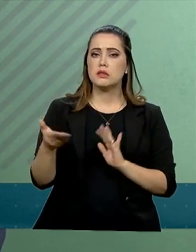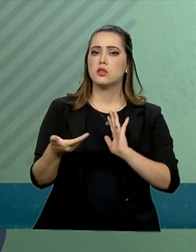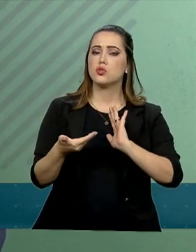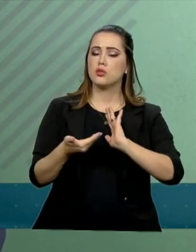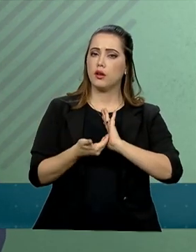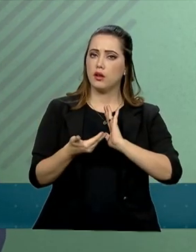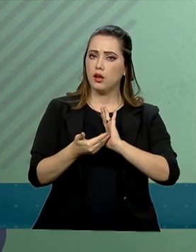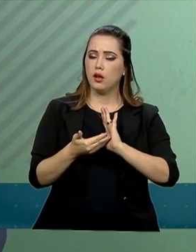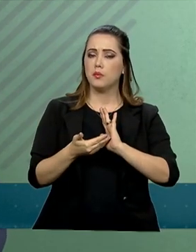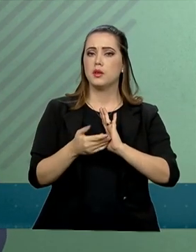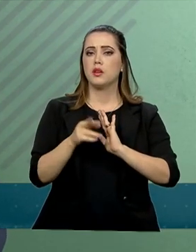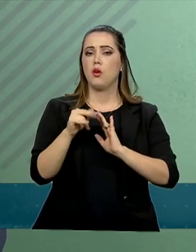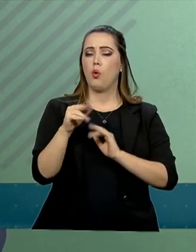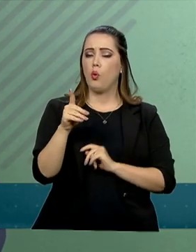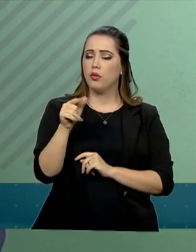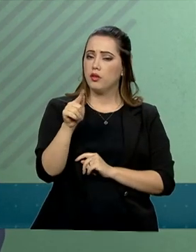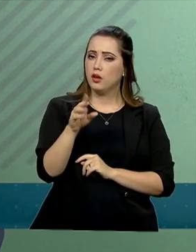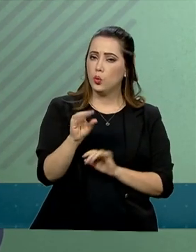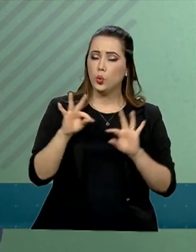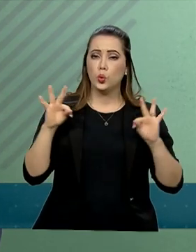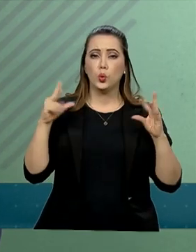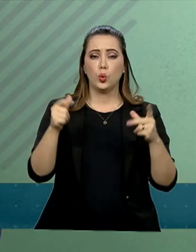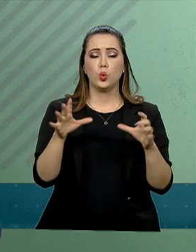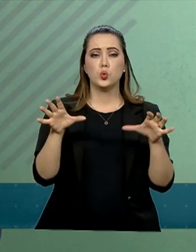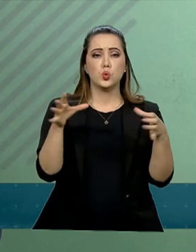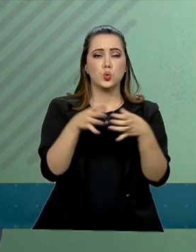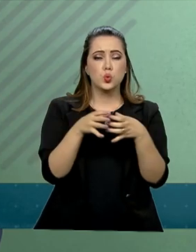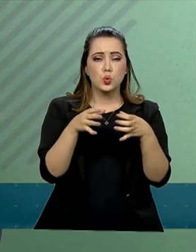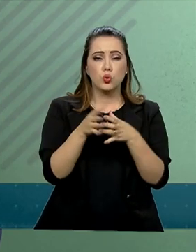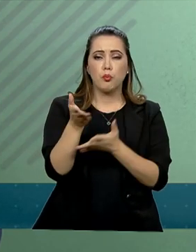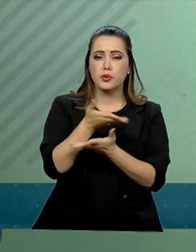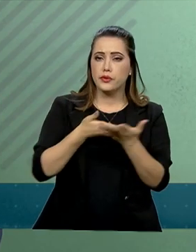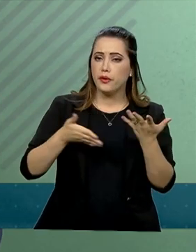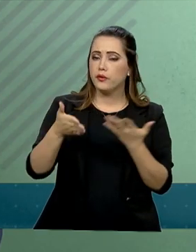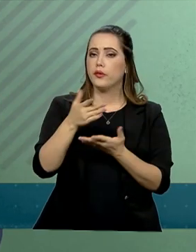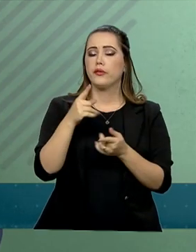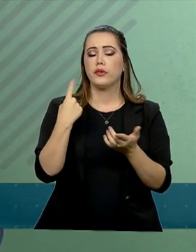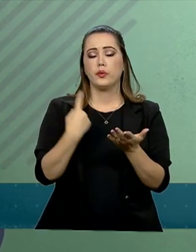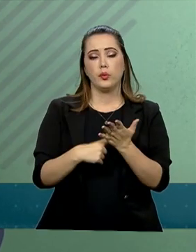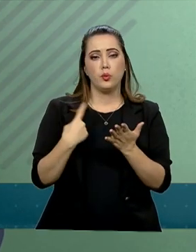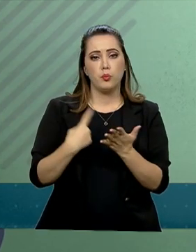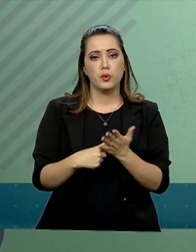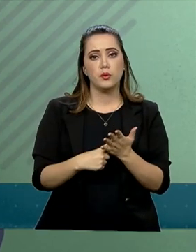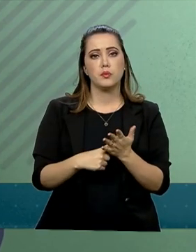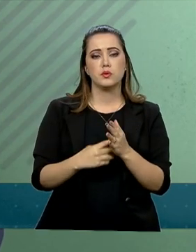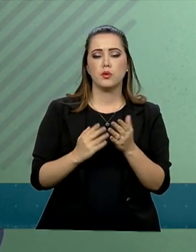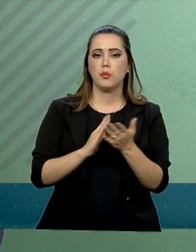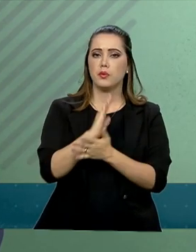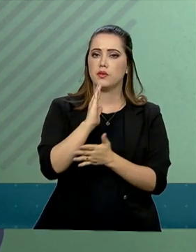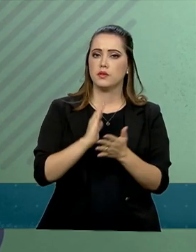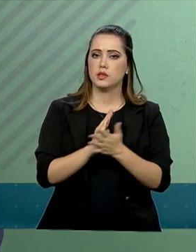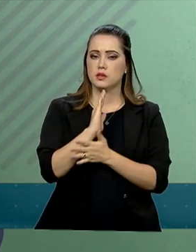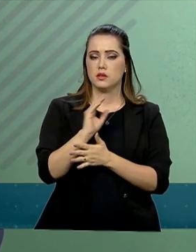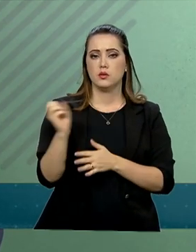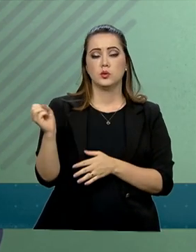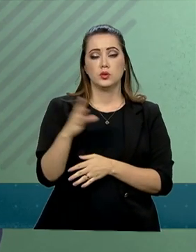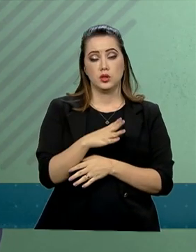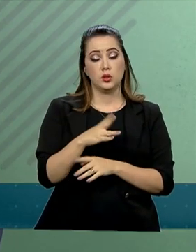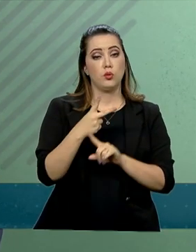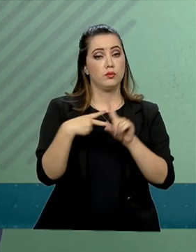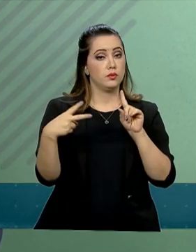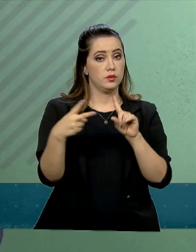Maia, e todos os parlamentares envolvidos e comprometidos com a aprovação da nova previdência